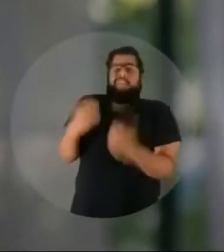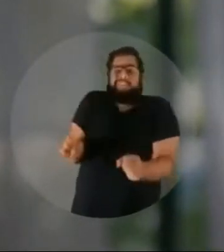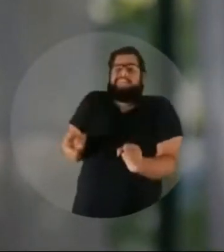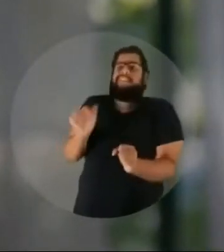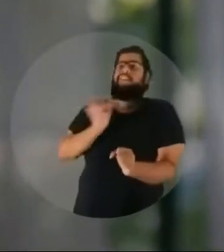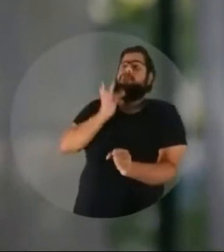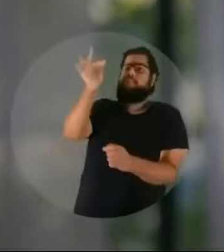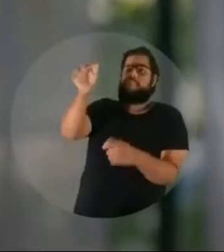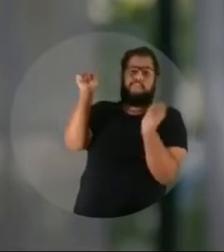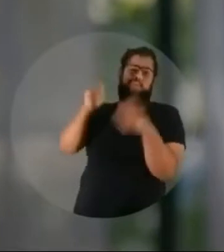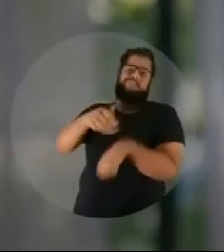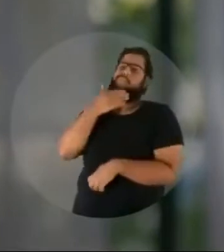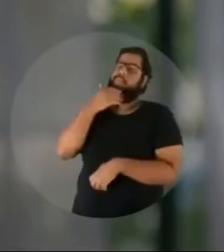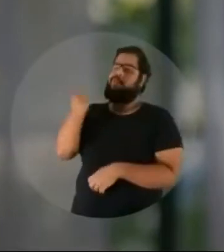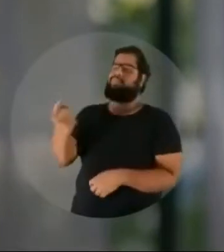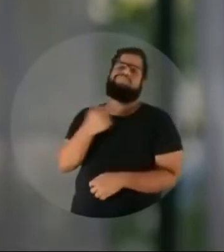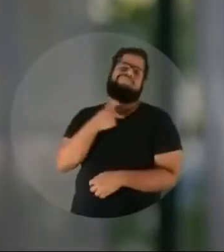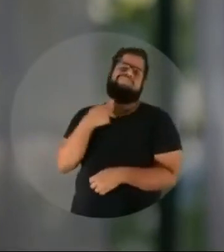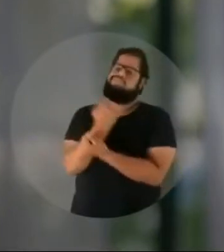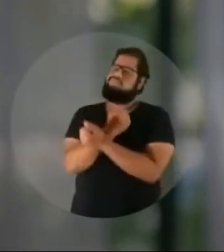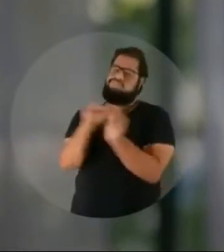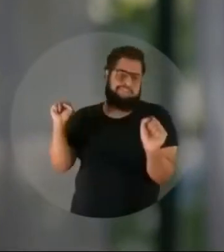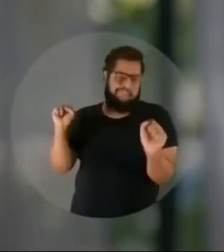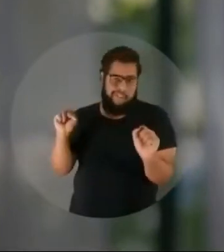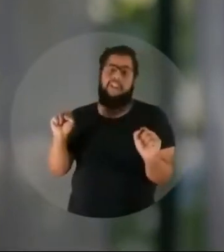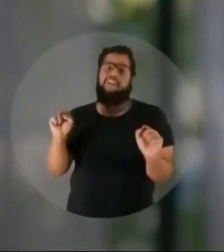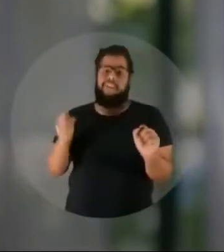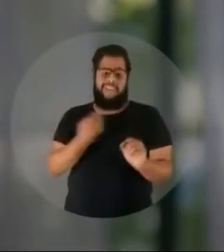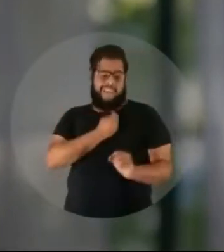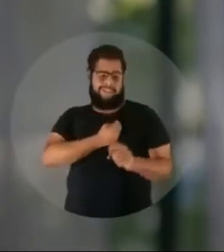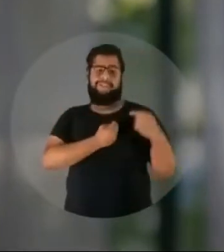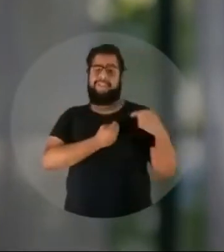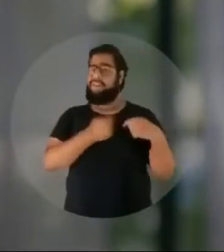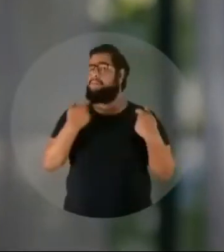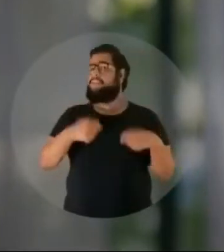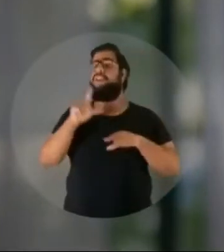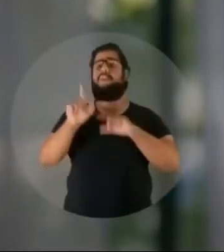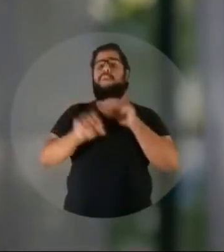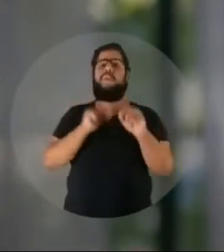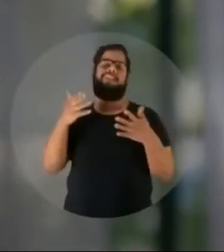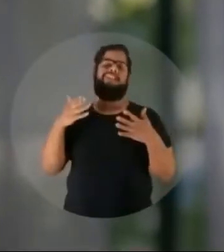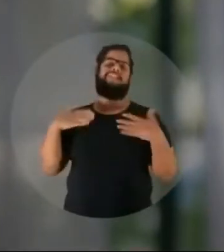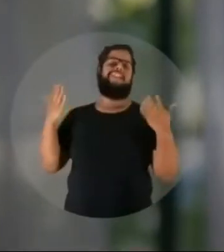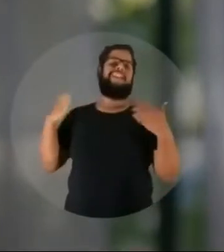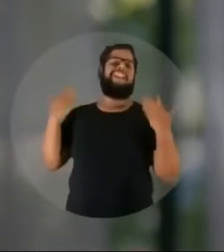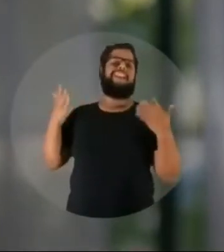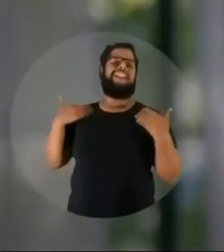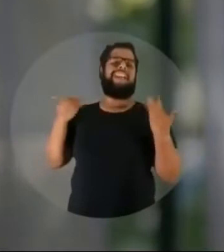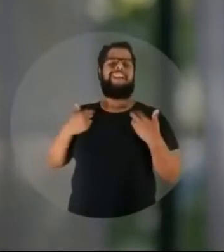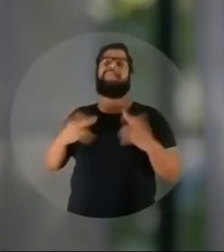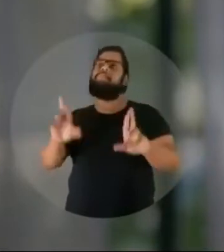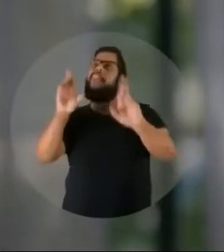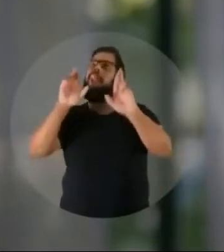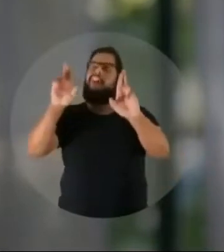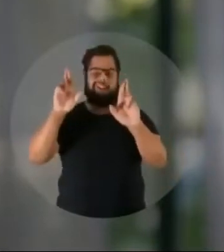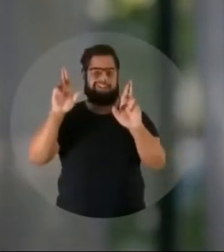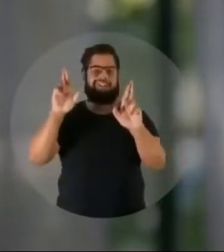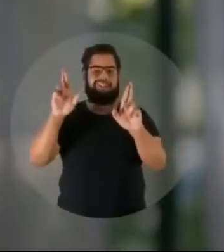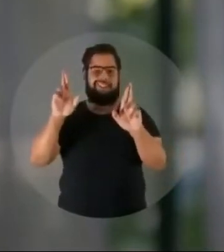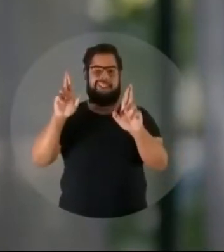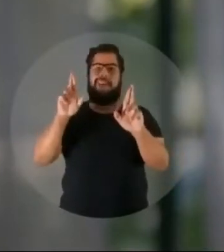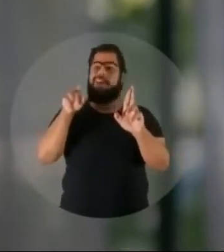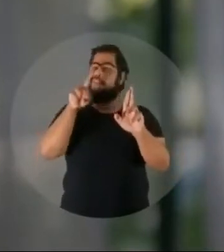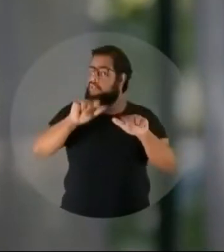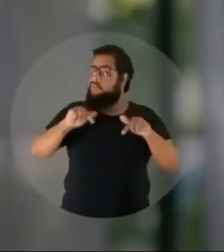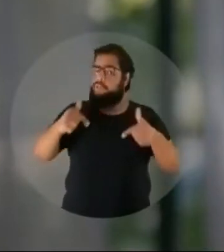espaço para não acreditar que o amanhã vai ser melhor. A vida, ela tem que ser feita de alegria, de esperança. E